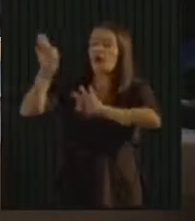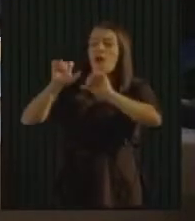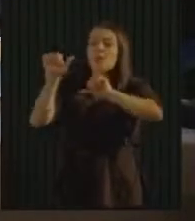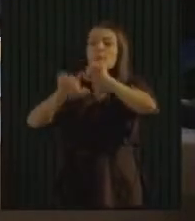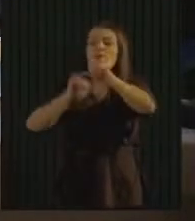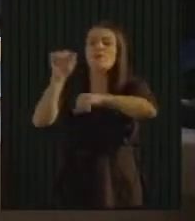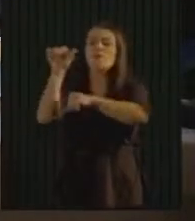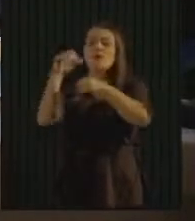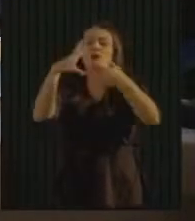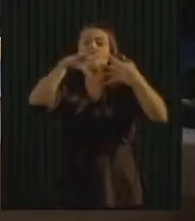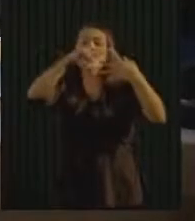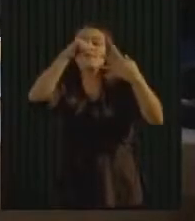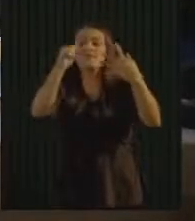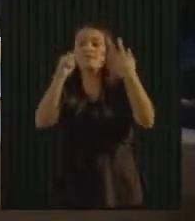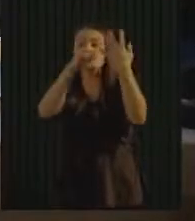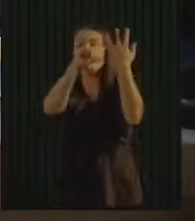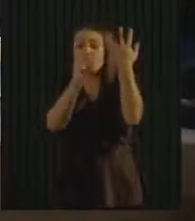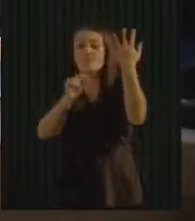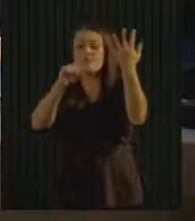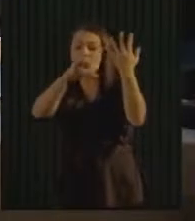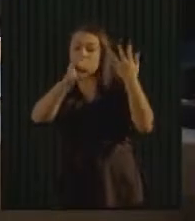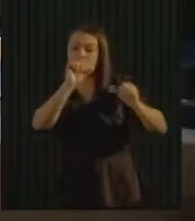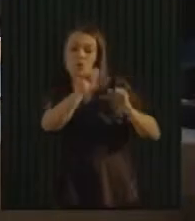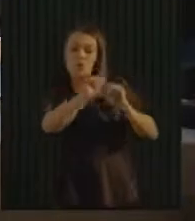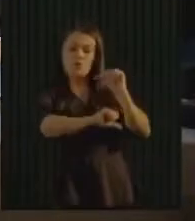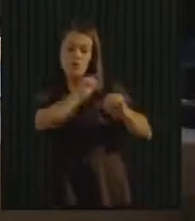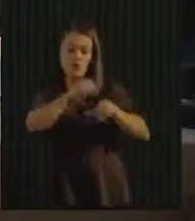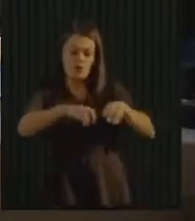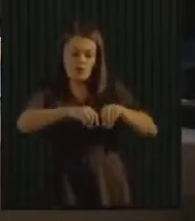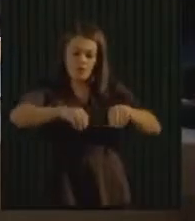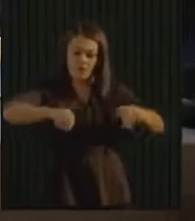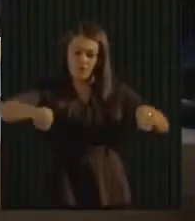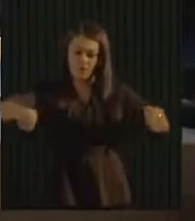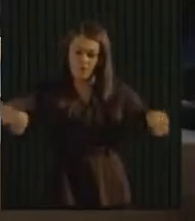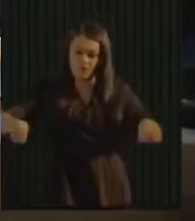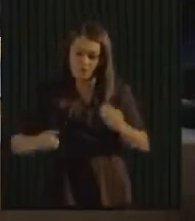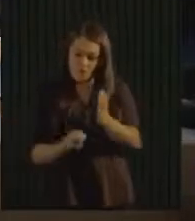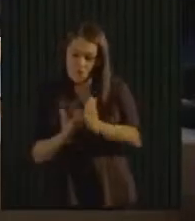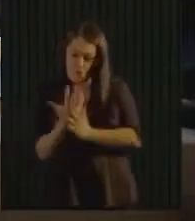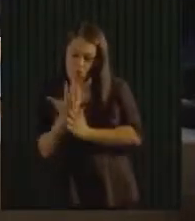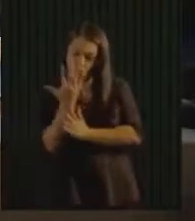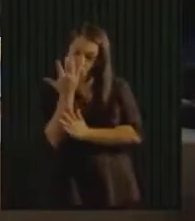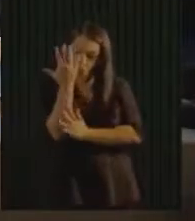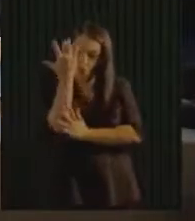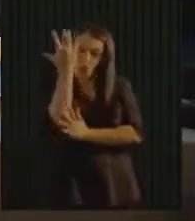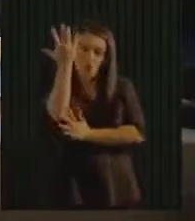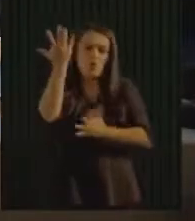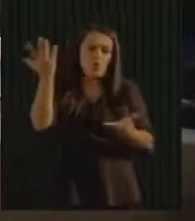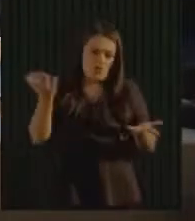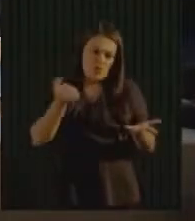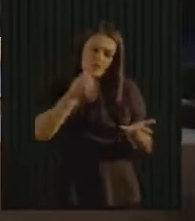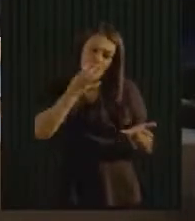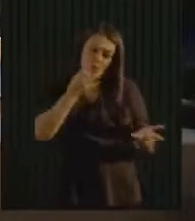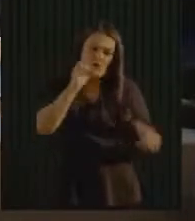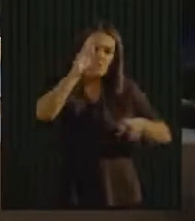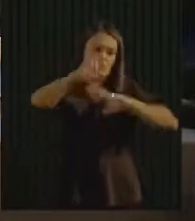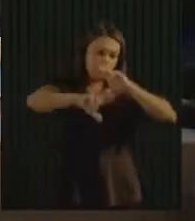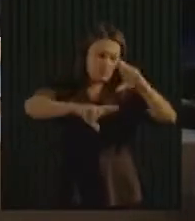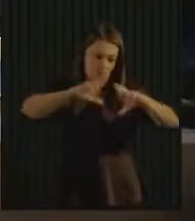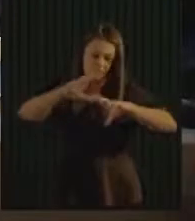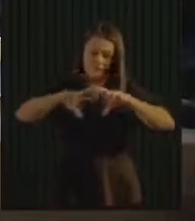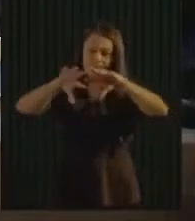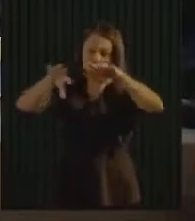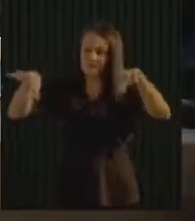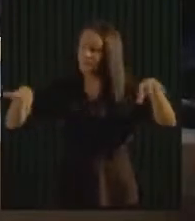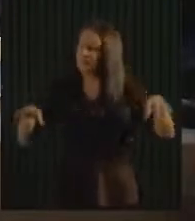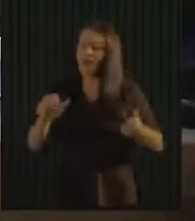processamento desse material, está aí ela trabalhando, gerando o cepilho, que é utilizado no processo de compostagem, que é feito lá mesmo,